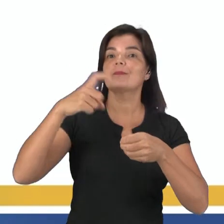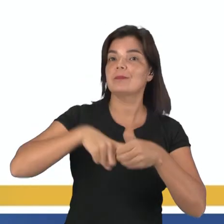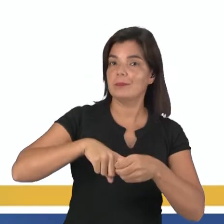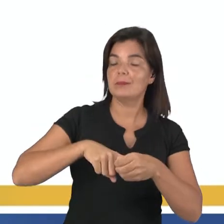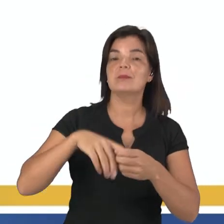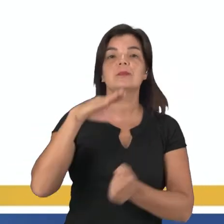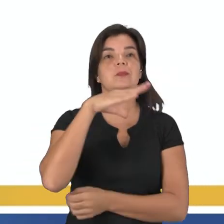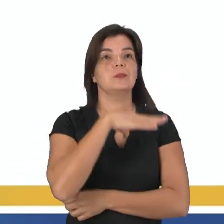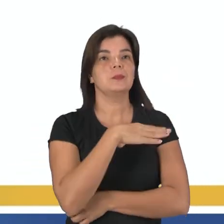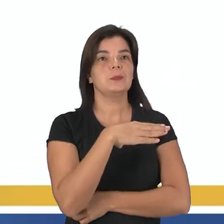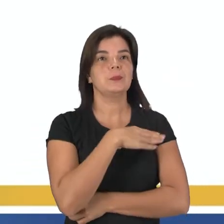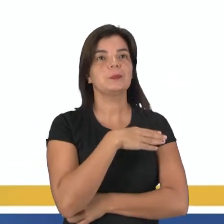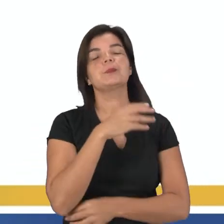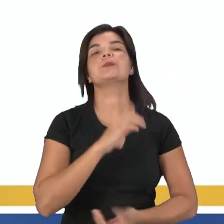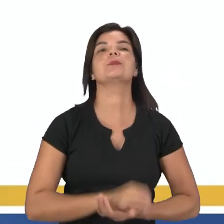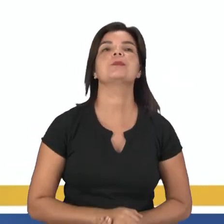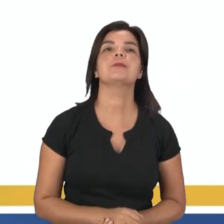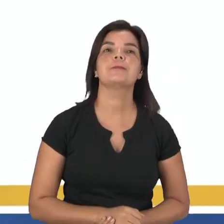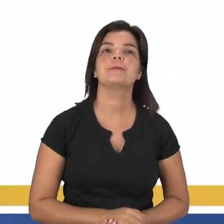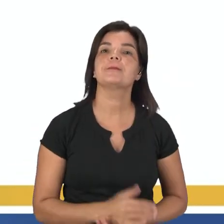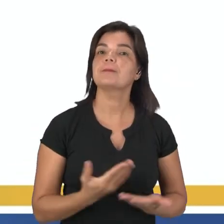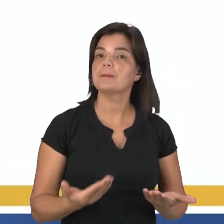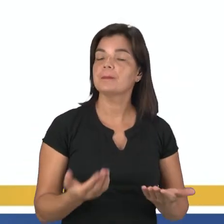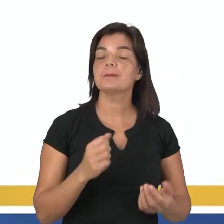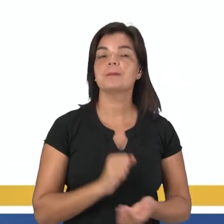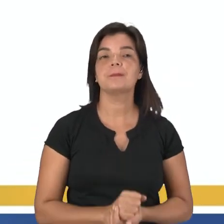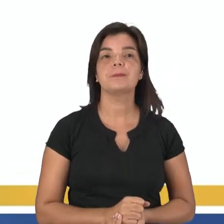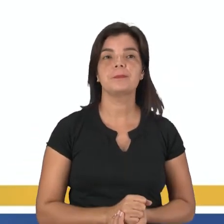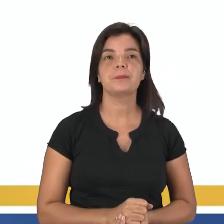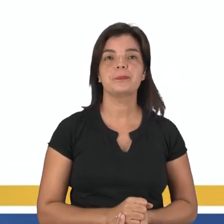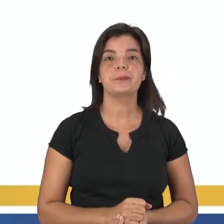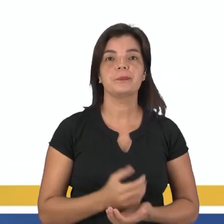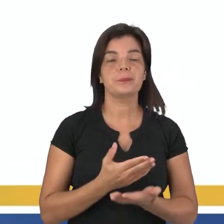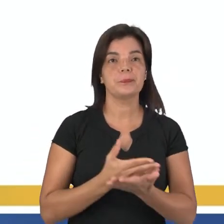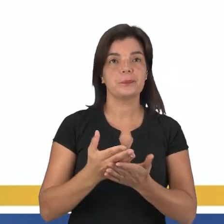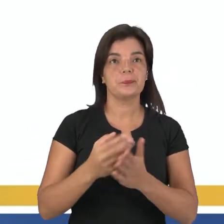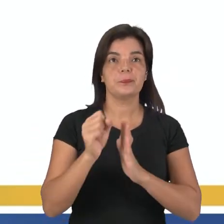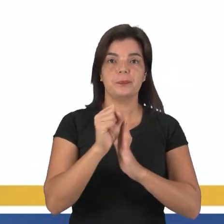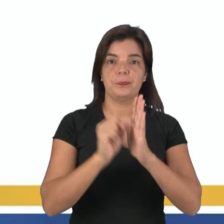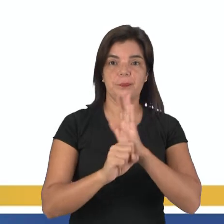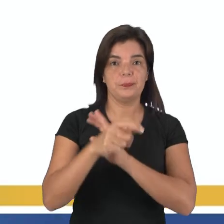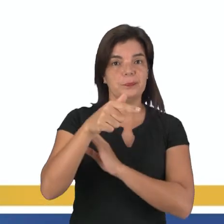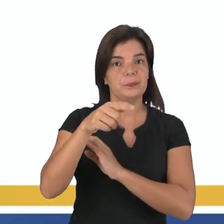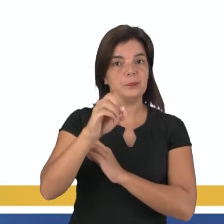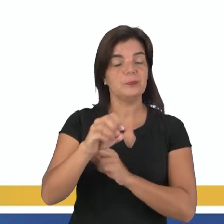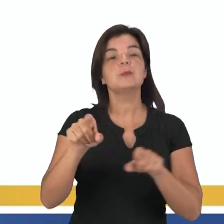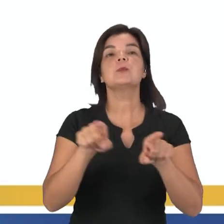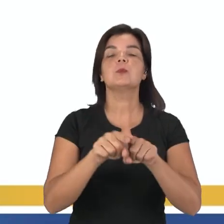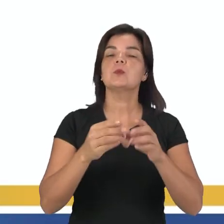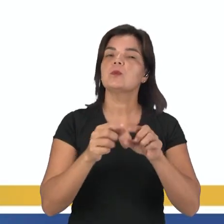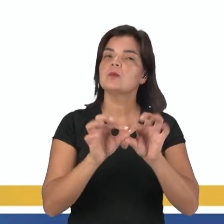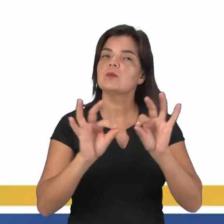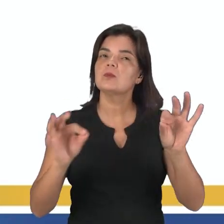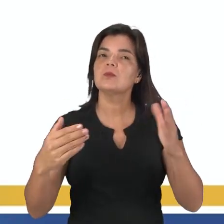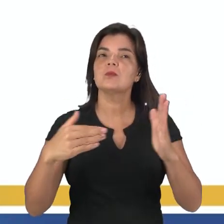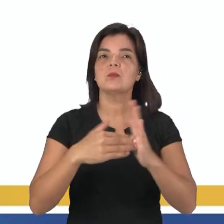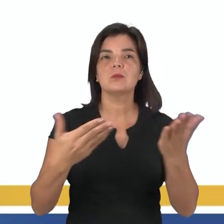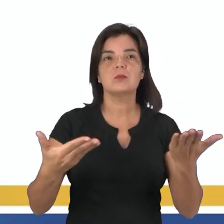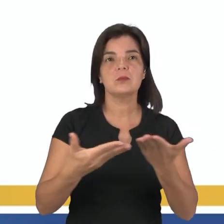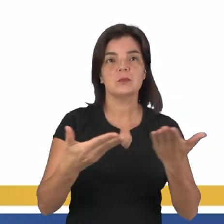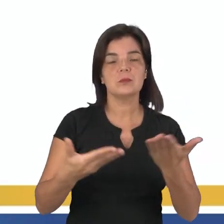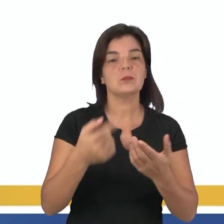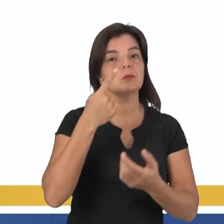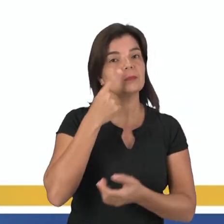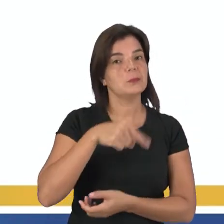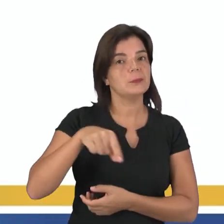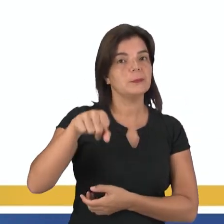sudeste de volta para o nordeste. Então essa começou nas décadas de 70 e se estende até os dias atuais que